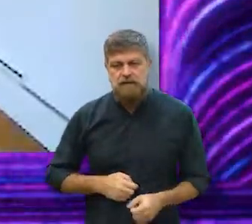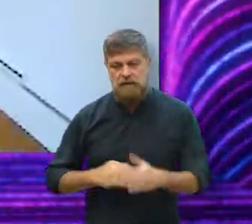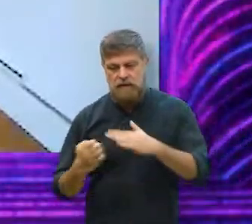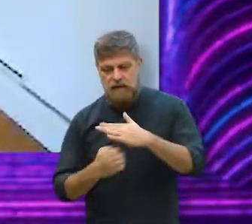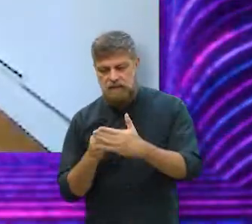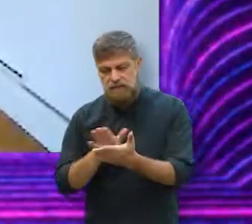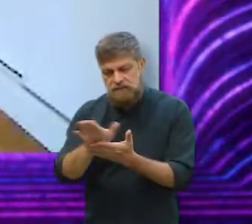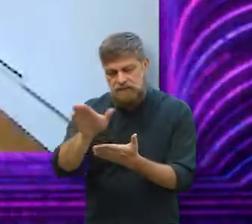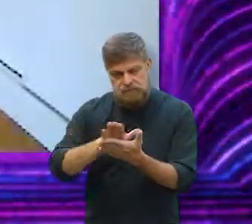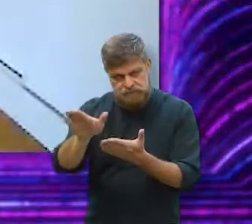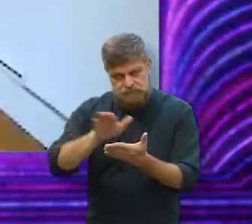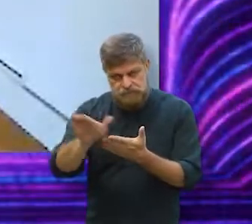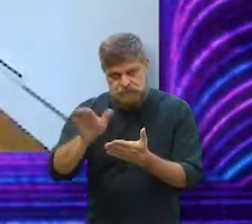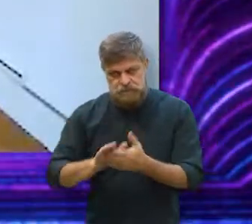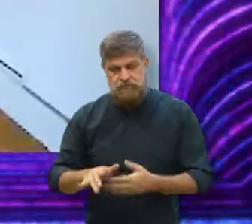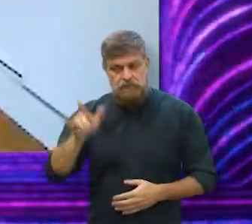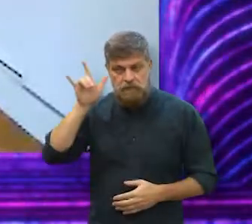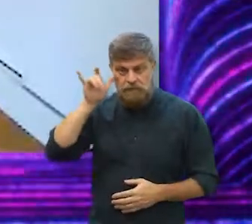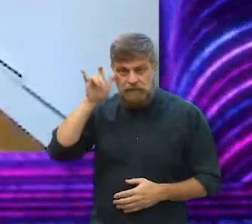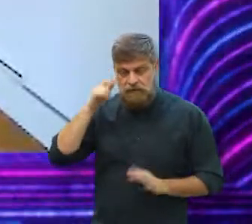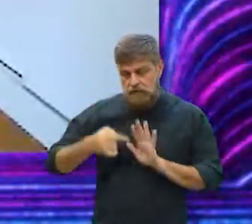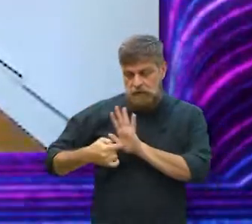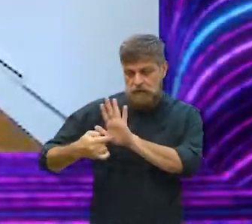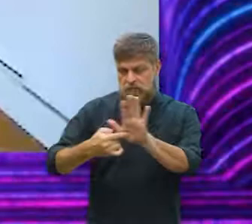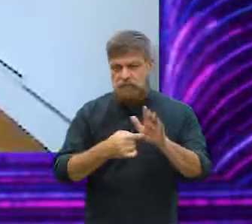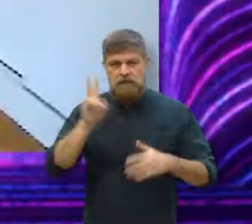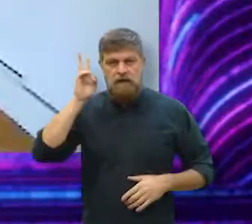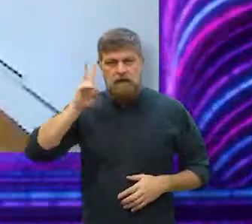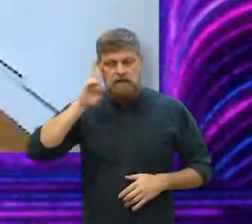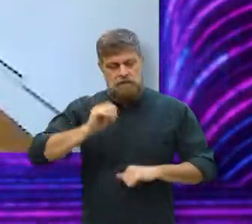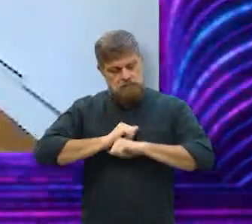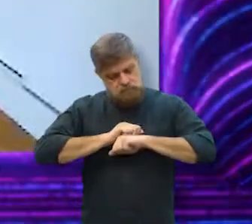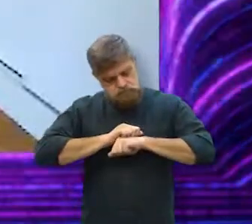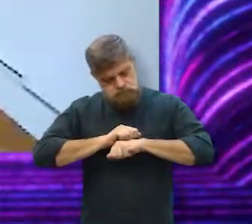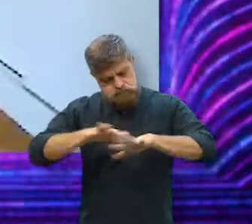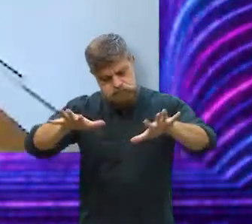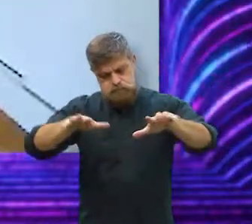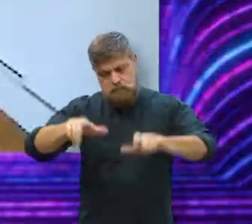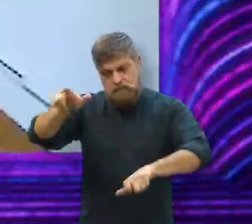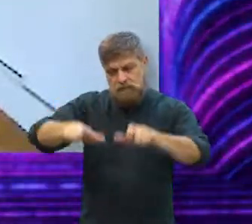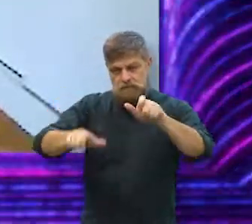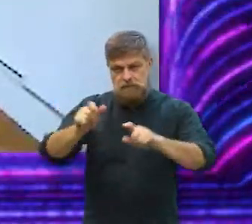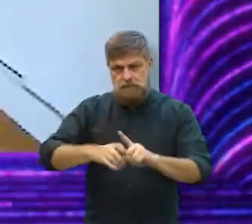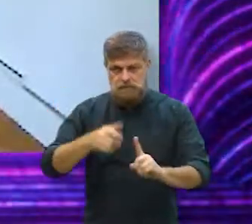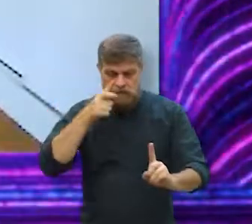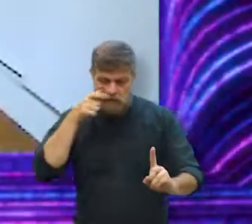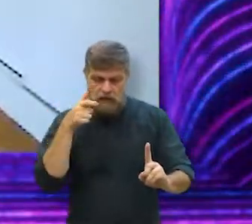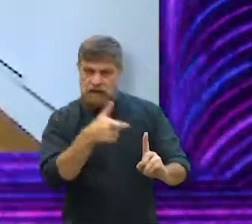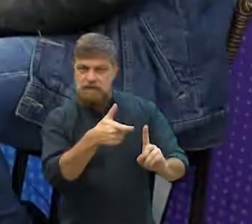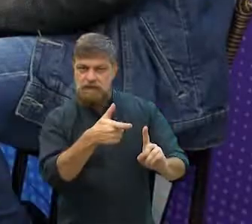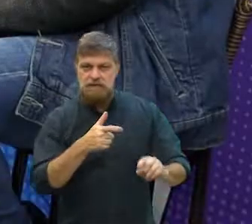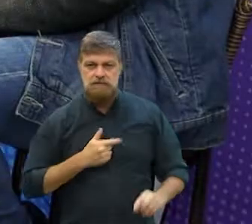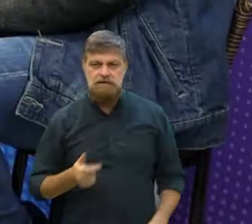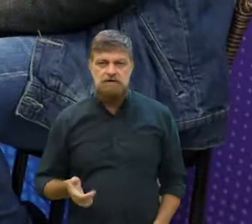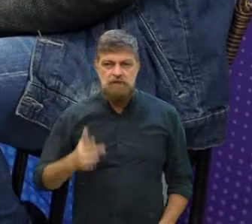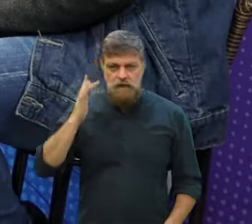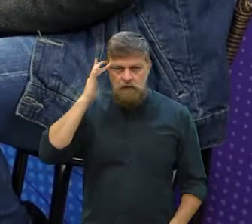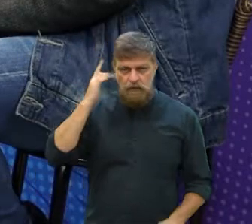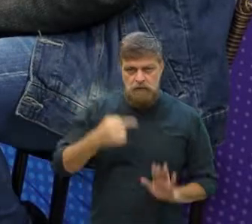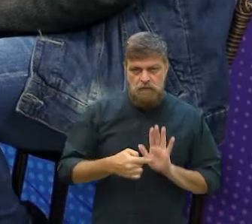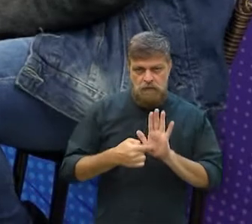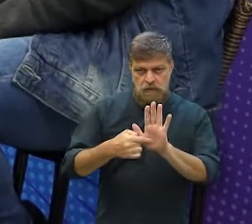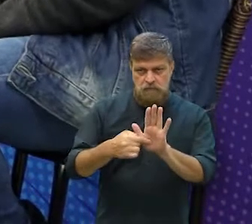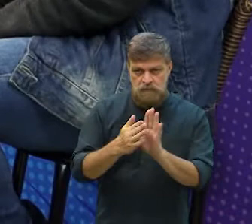que é a editora, seguir fazendo esse trabalho de apresentar essa história para o máximo de pessoas que eu consegui, assim, acho que esse é o cronograma,